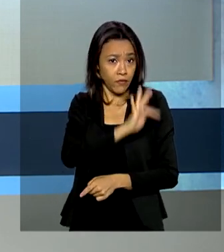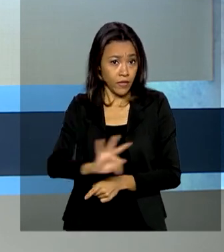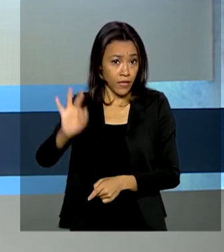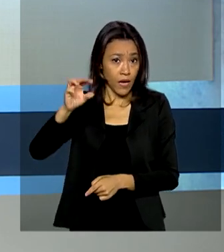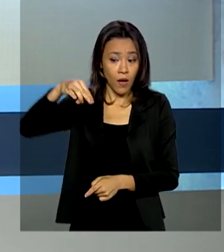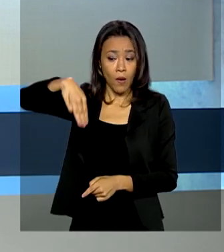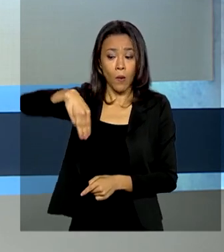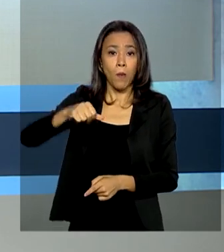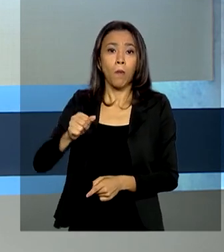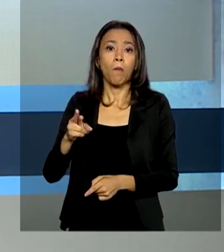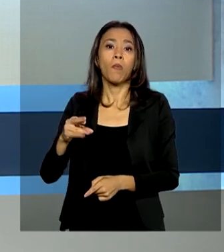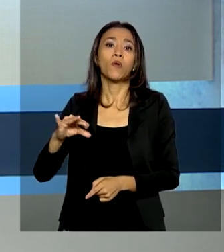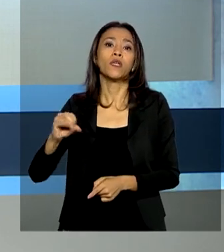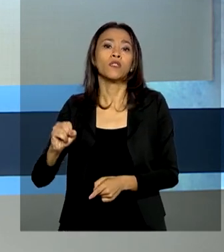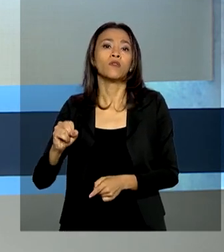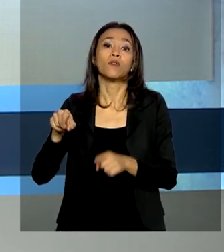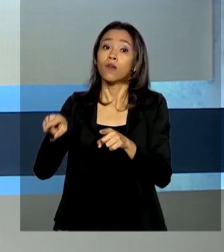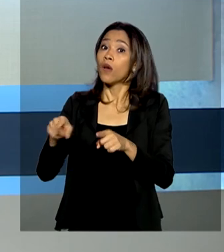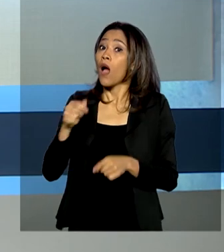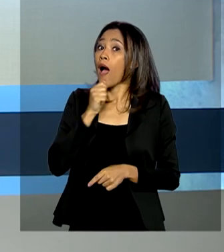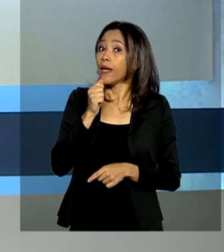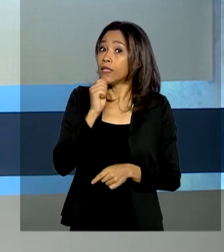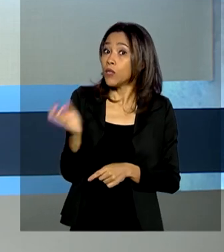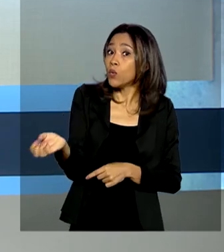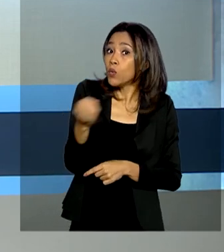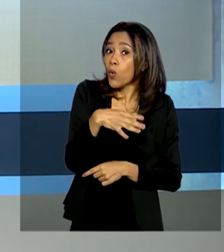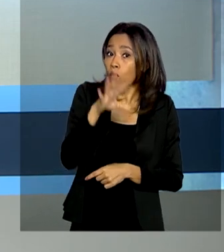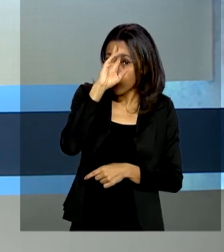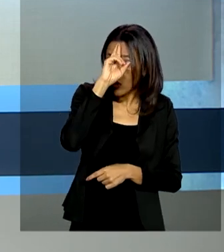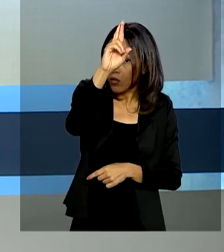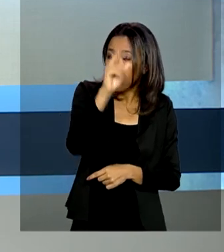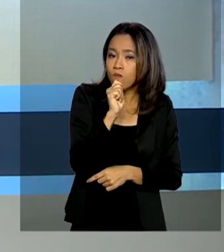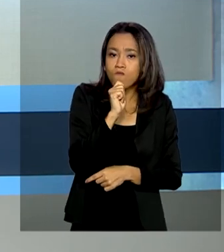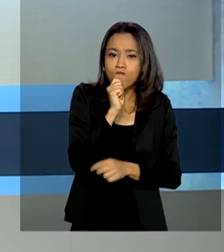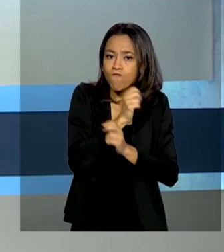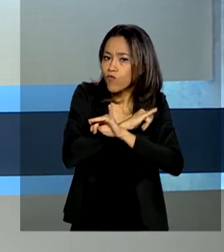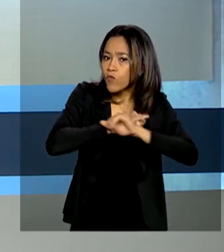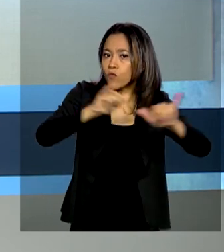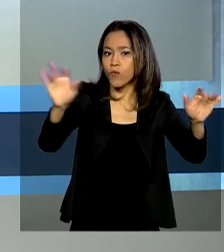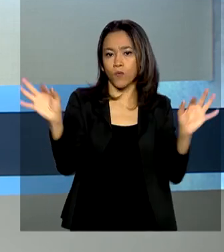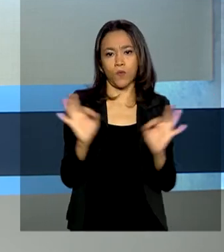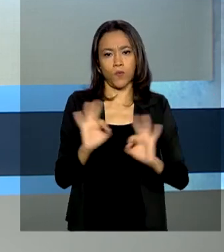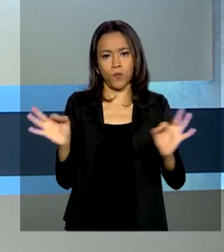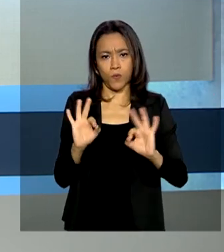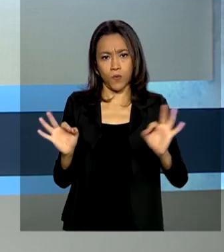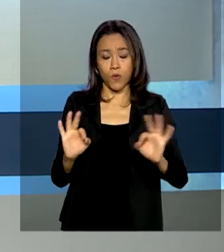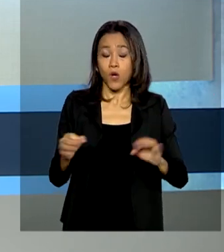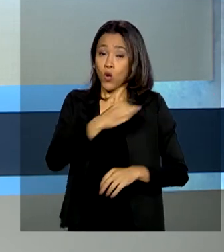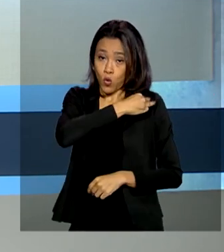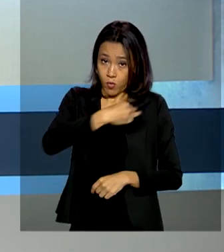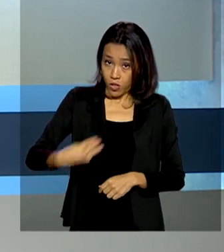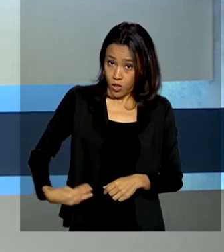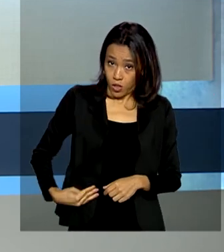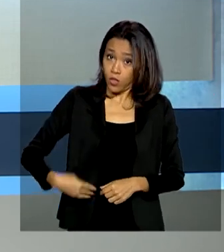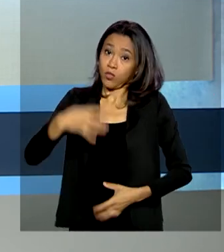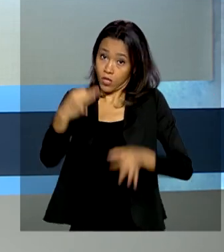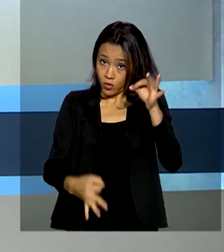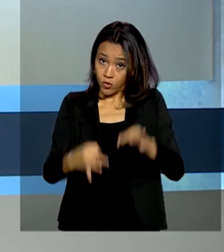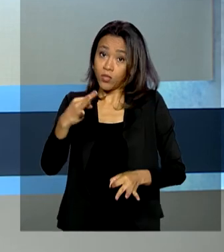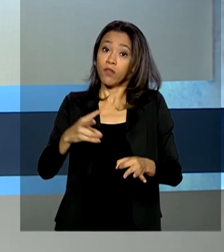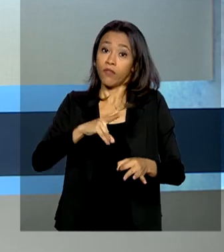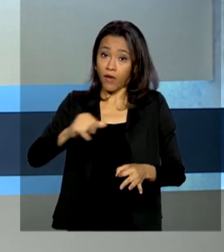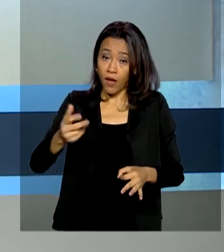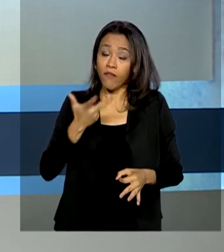nome do novo diretor ainda não foi divulgado. O Ministro da Justiça e Segurança Pública, Sérgio Moro, vai falar ainda